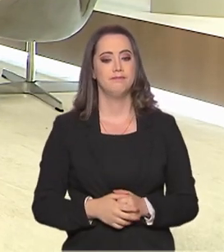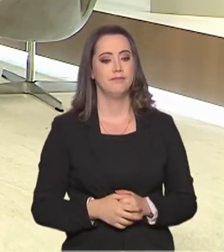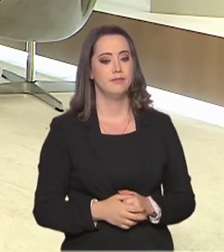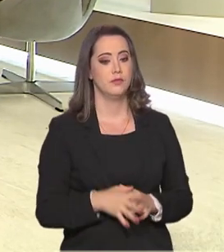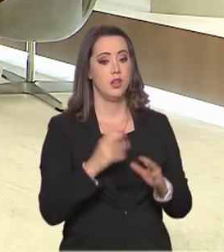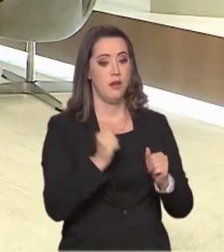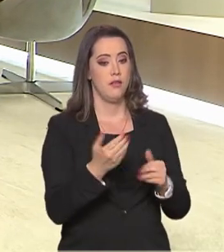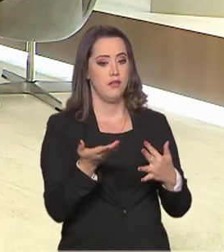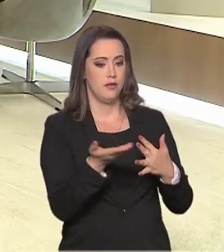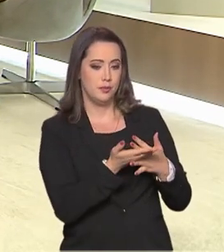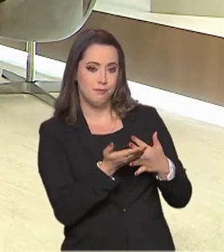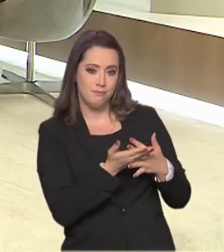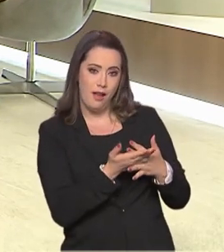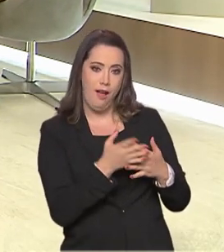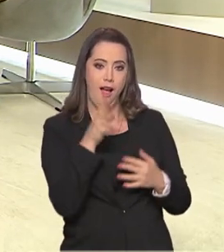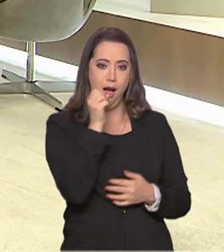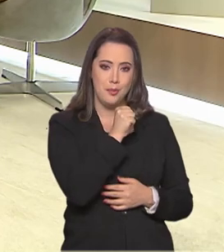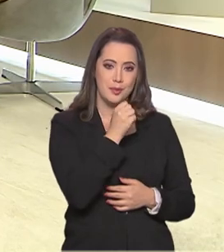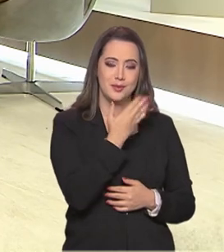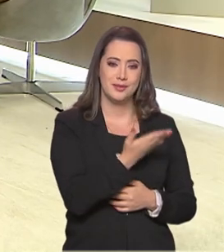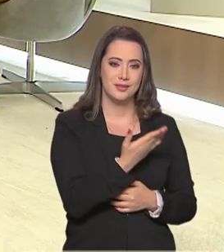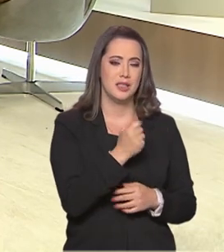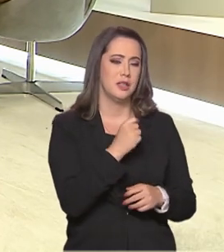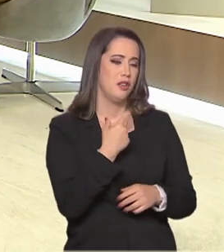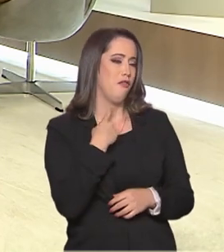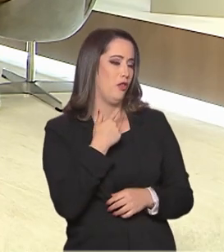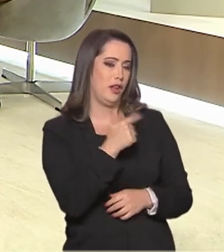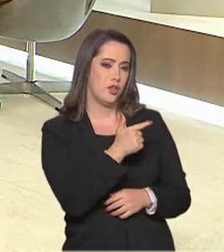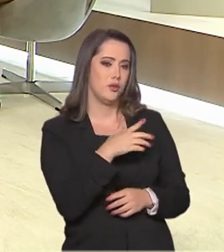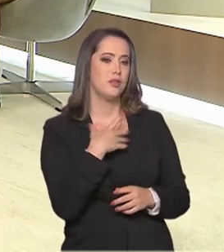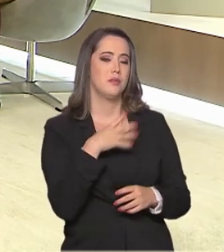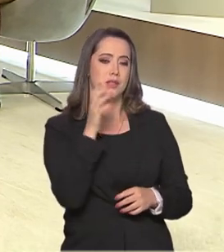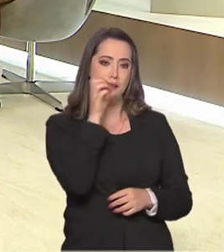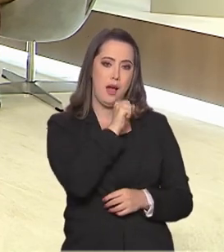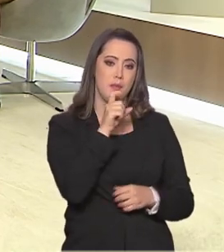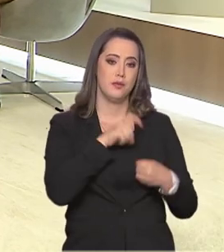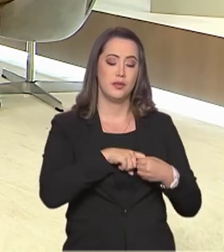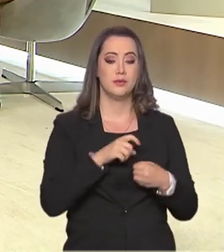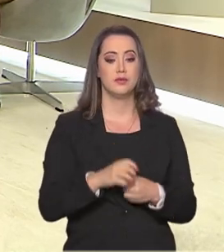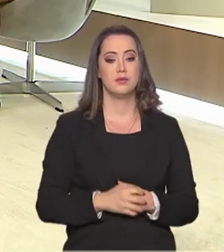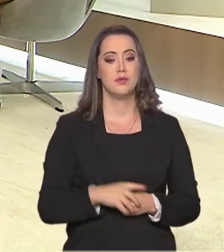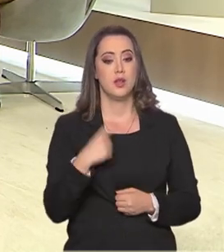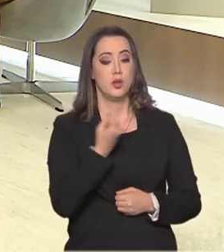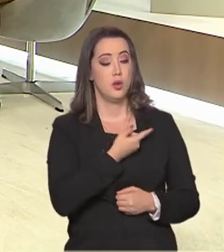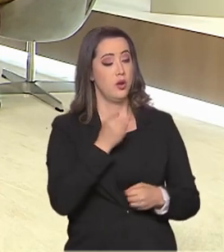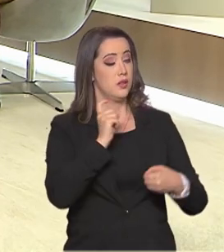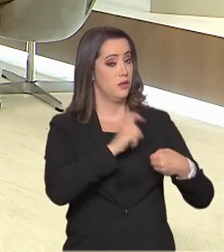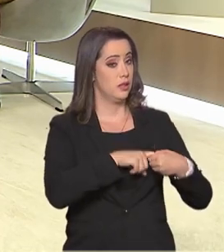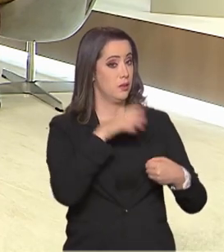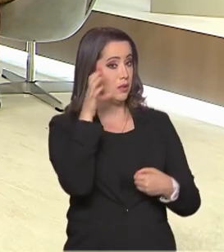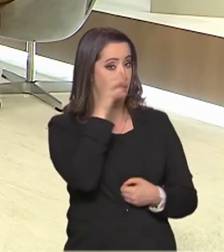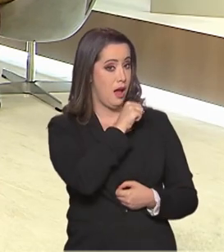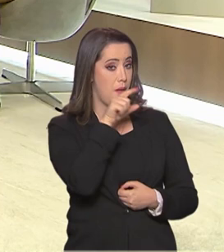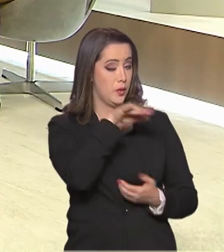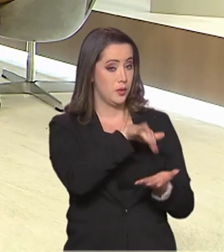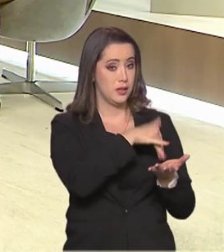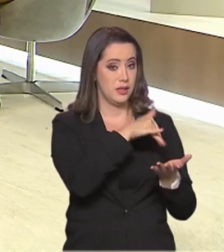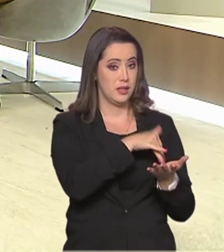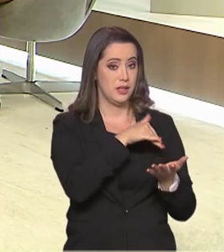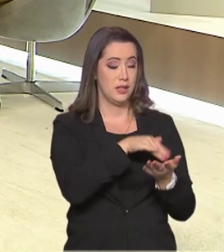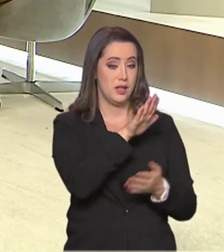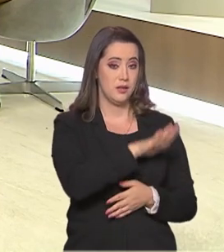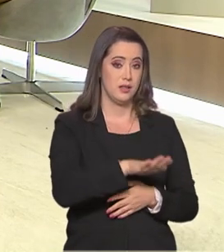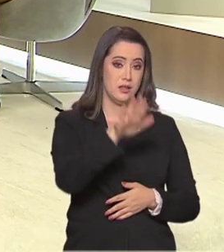Vamos fazer um intervalo? Cátia, o assunto está ótimo, não dá nem vontade de para intervalo. Mas se a vai para intervalo, já volta. Voltamos em instantes com o secretário nacional de